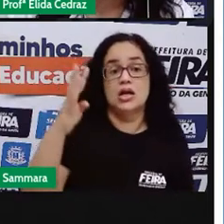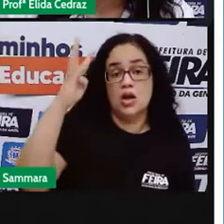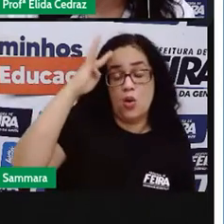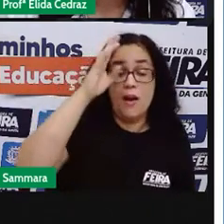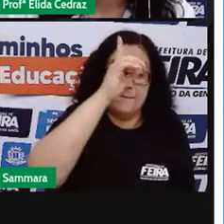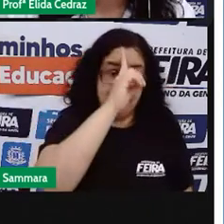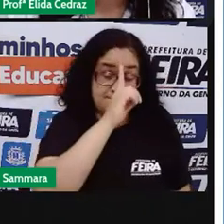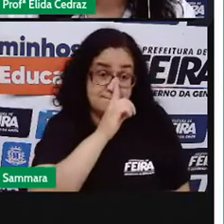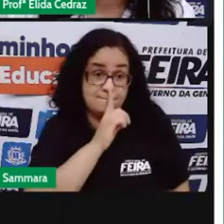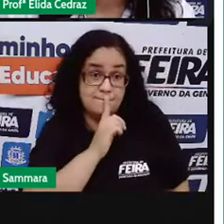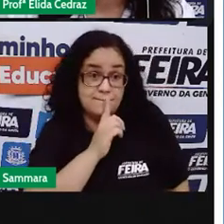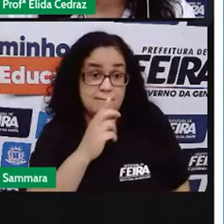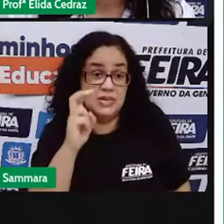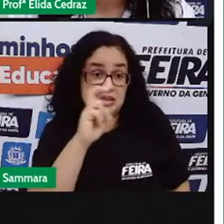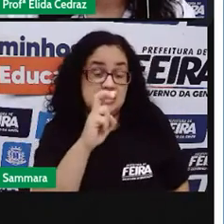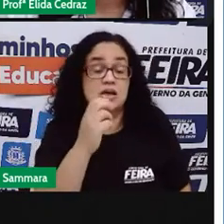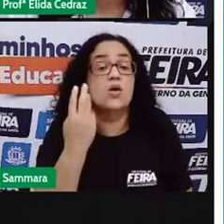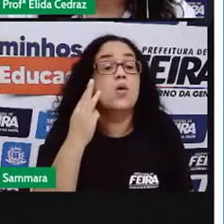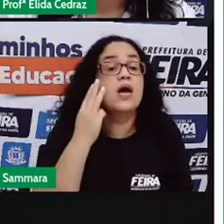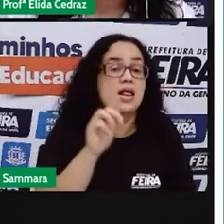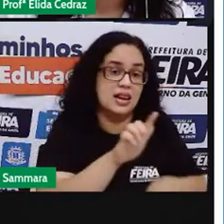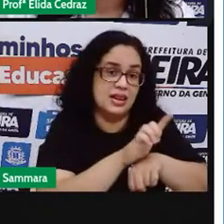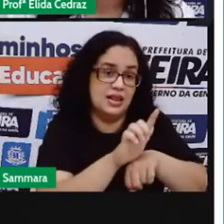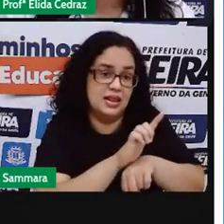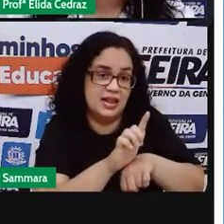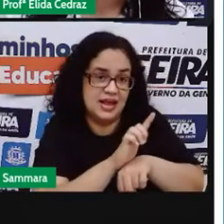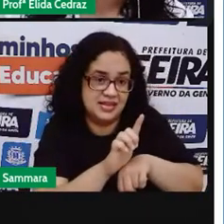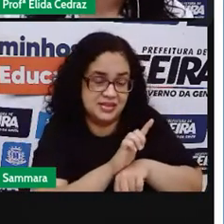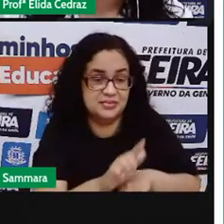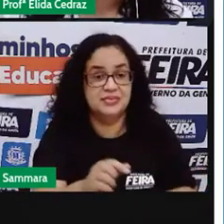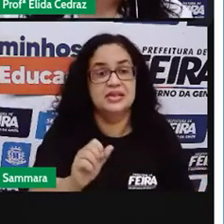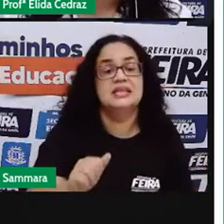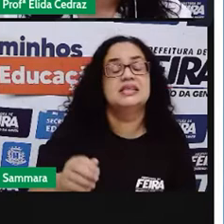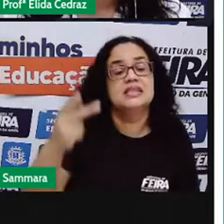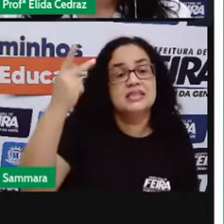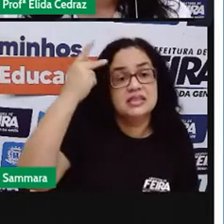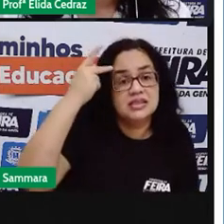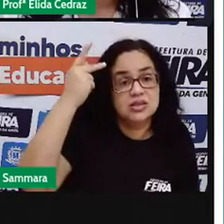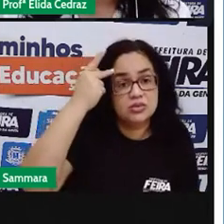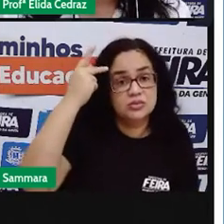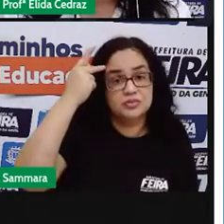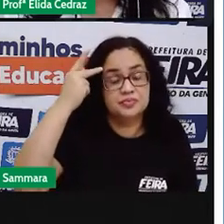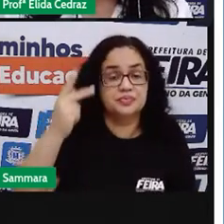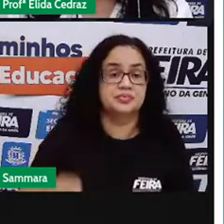amarelas e 5 lilás de metrô de São Paulo.